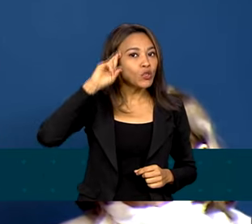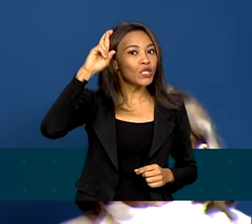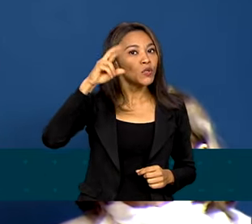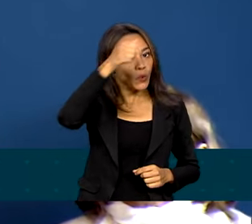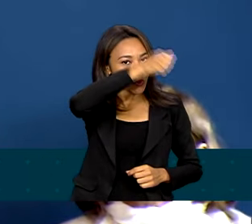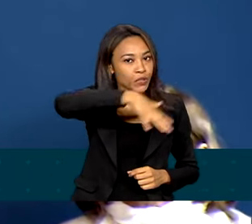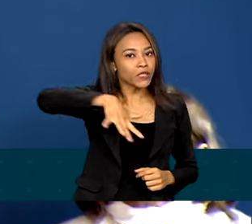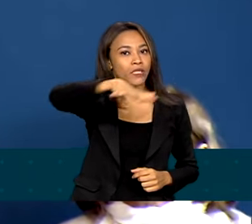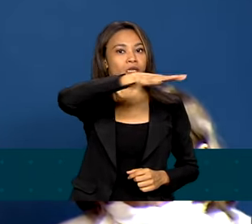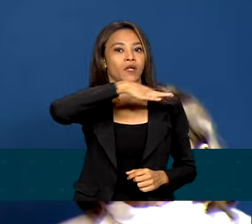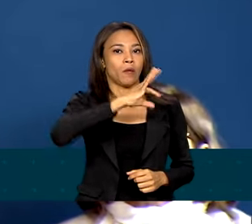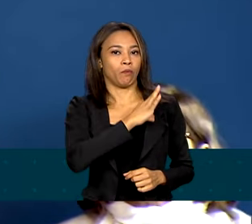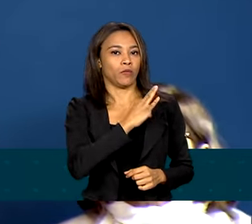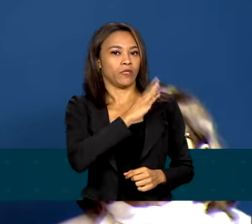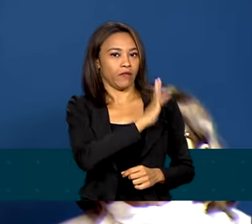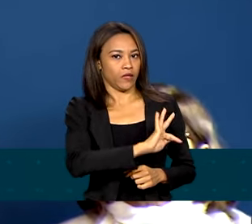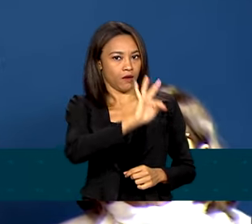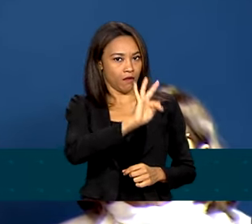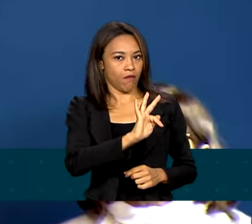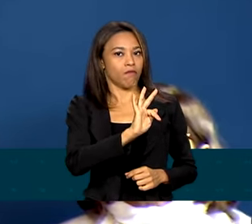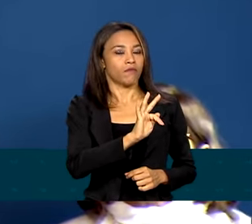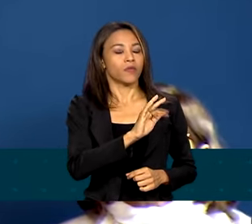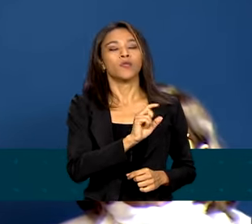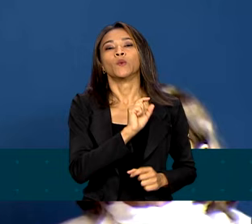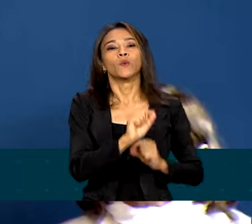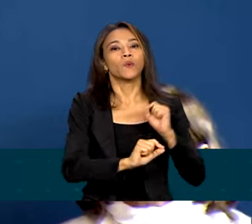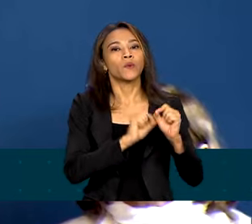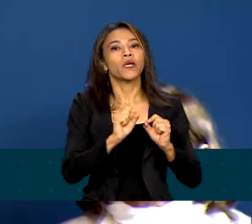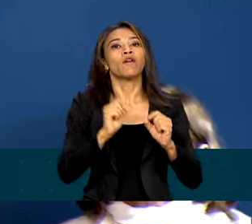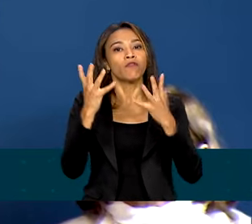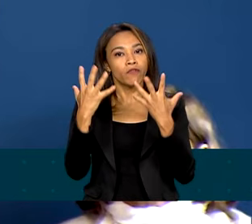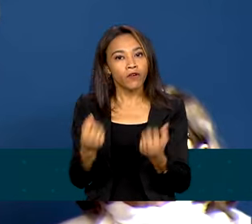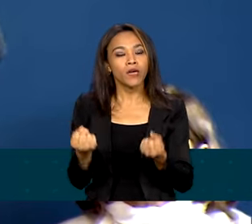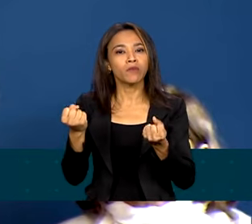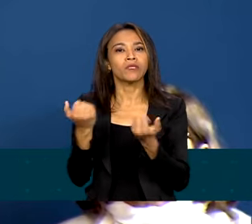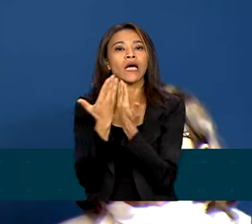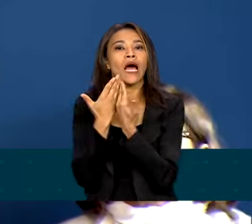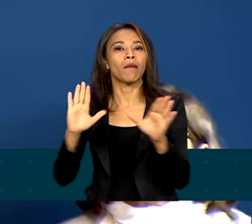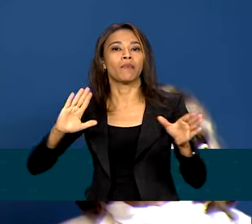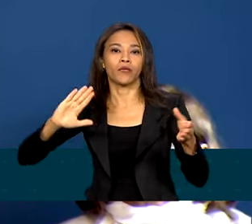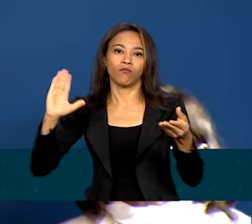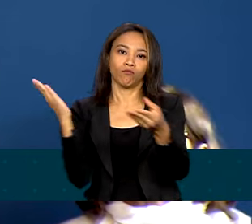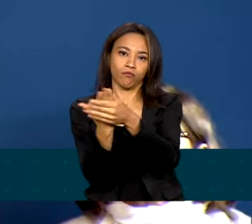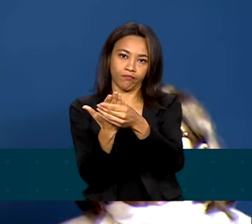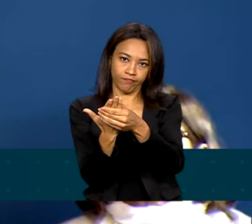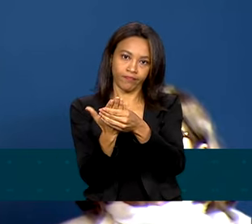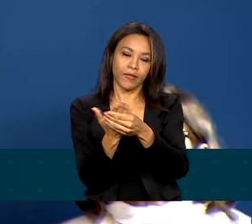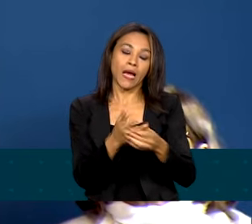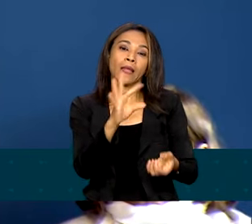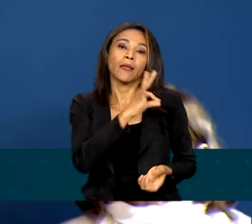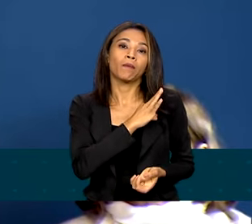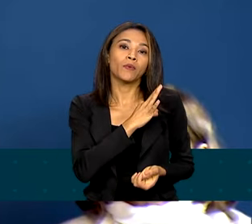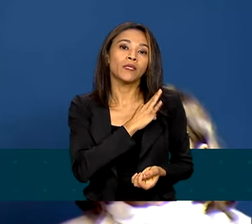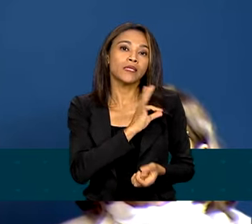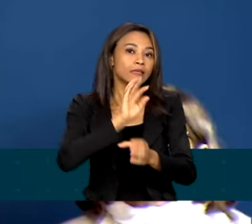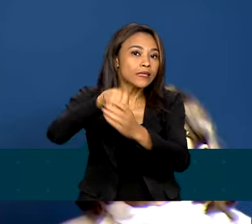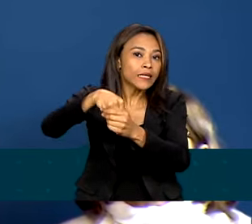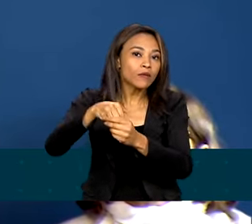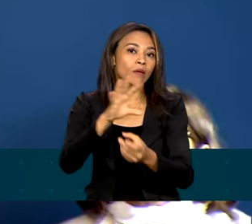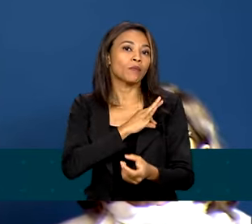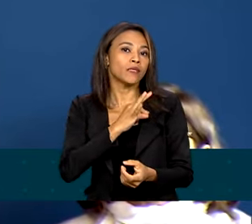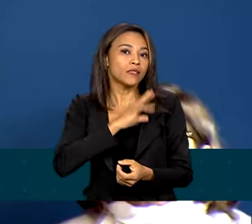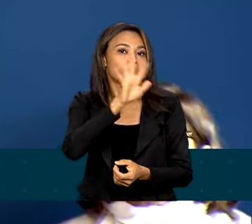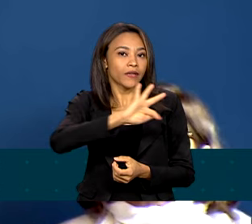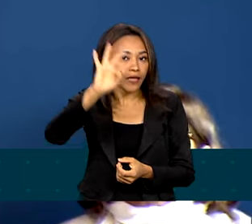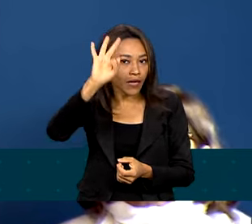Polícia Federal, a determinação de instauração de um inquérito na Polícia Federal para tratar os crimes de